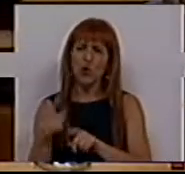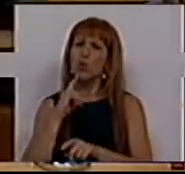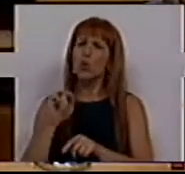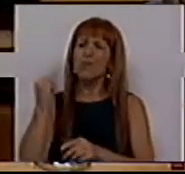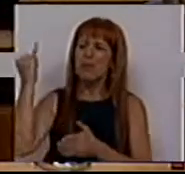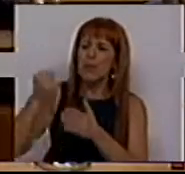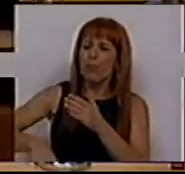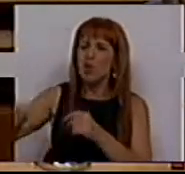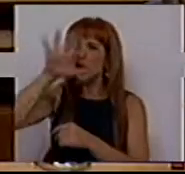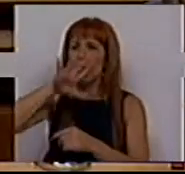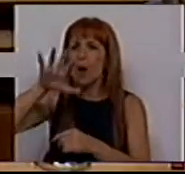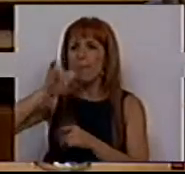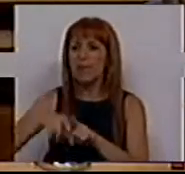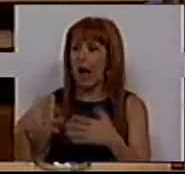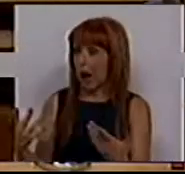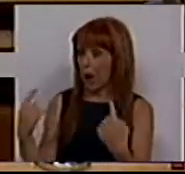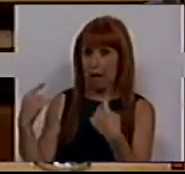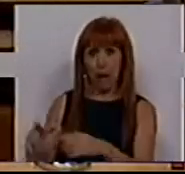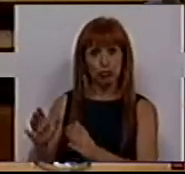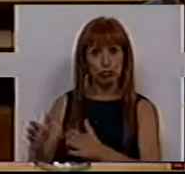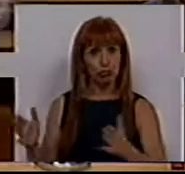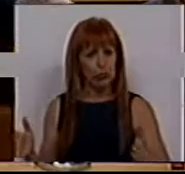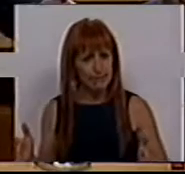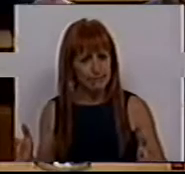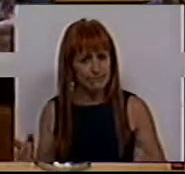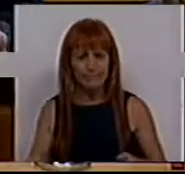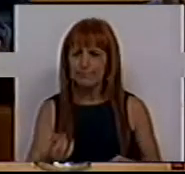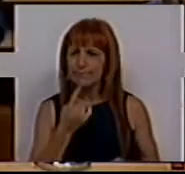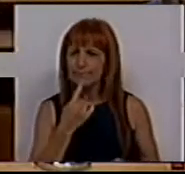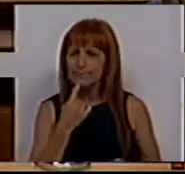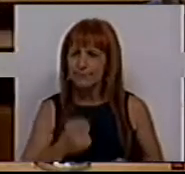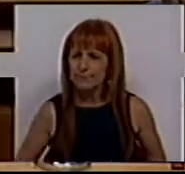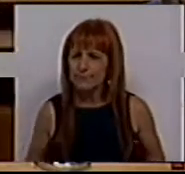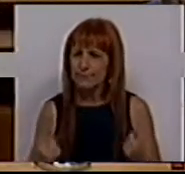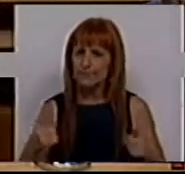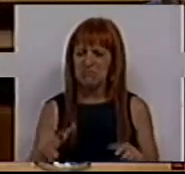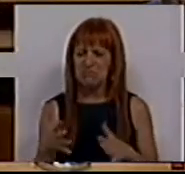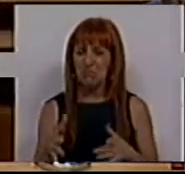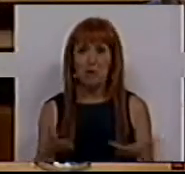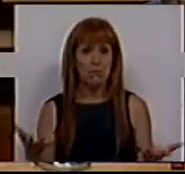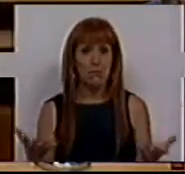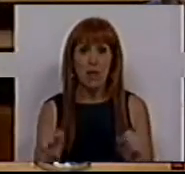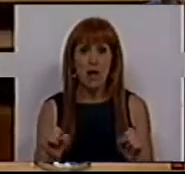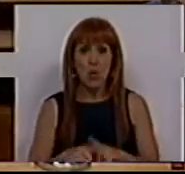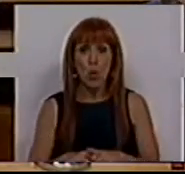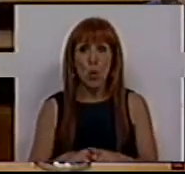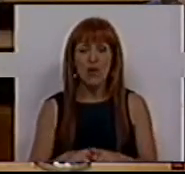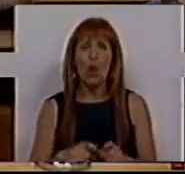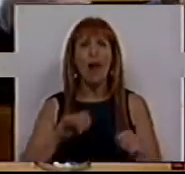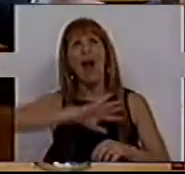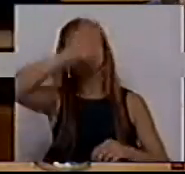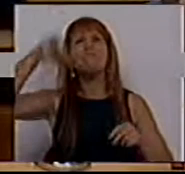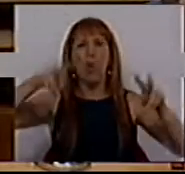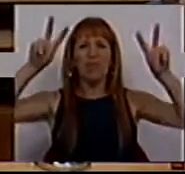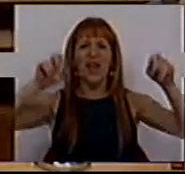chamados impostos ambientais já atualmente existentes. Percebeu-se que, acerca disso, a montanha tinha parido um rato.